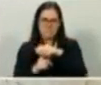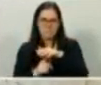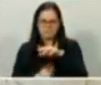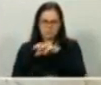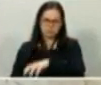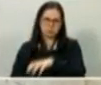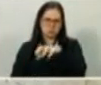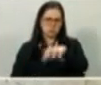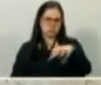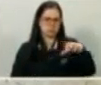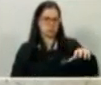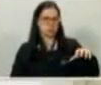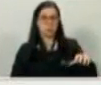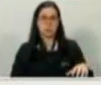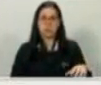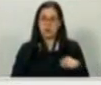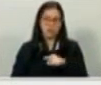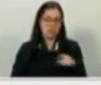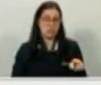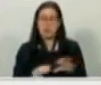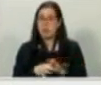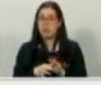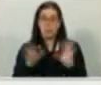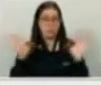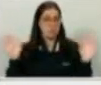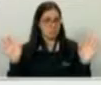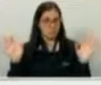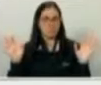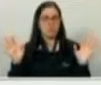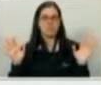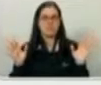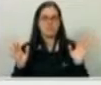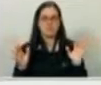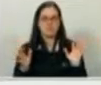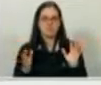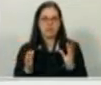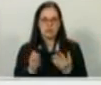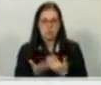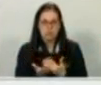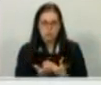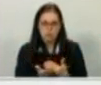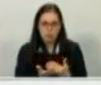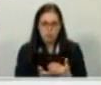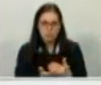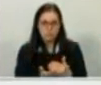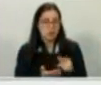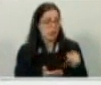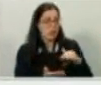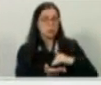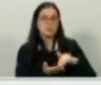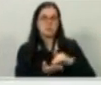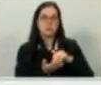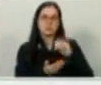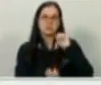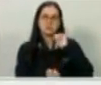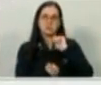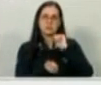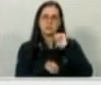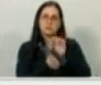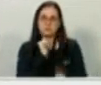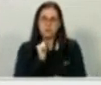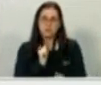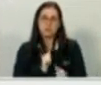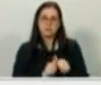nossa, que foi, iniciou a sua implantação com o então secretário de esporte, Walter Feldman. Foi posta a primeira,